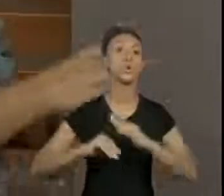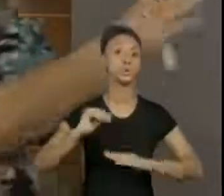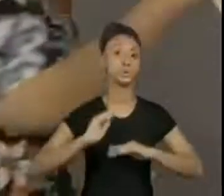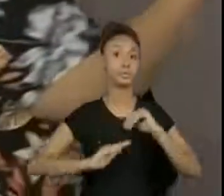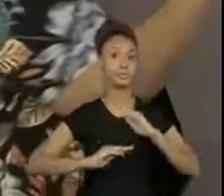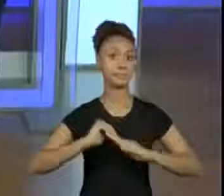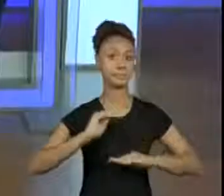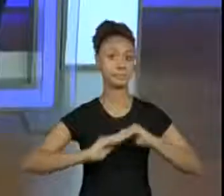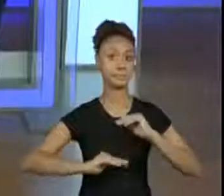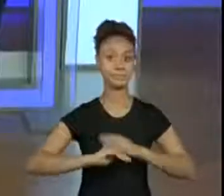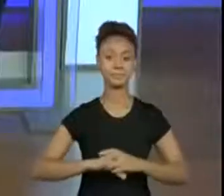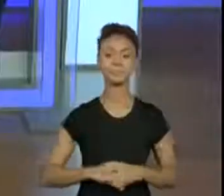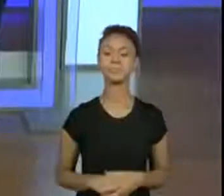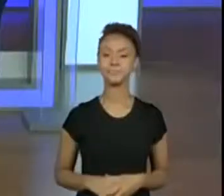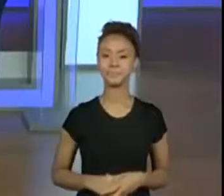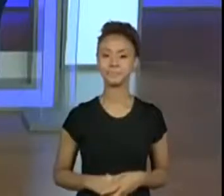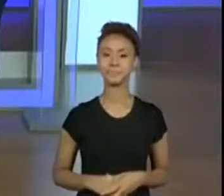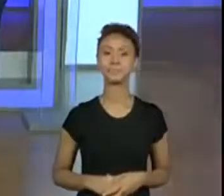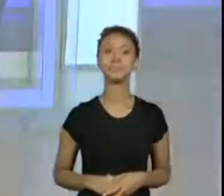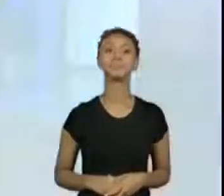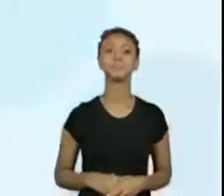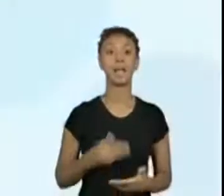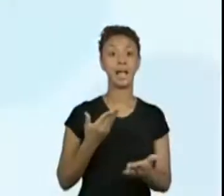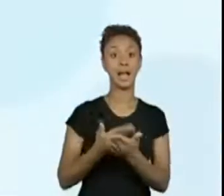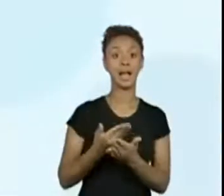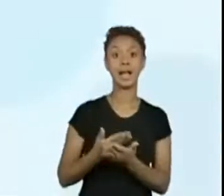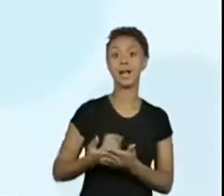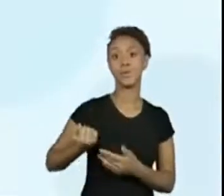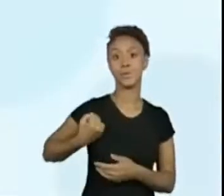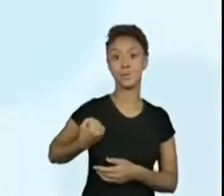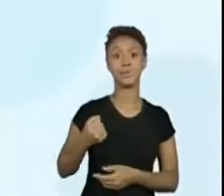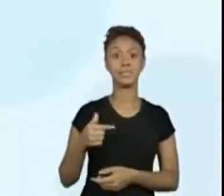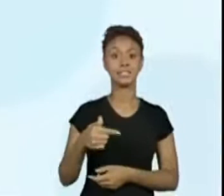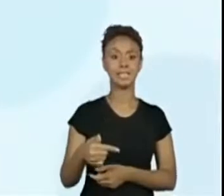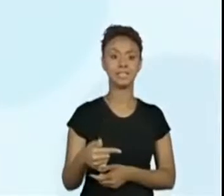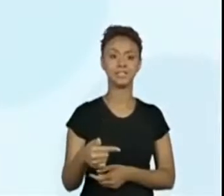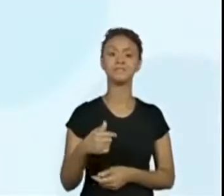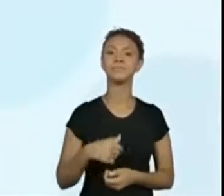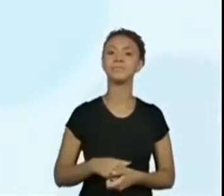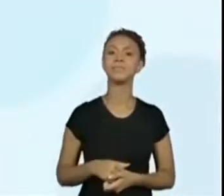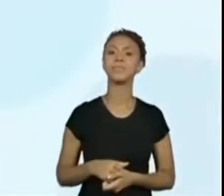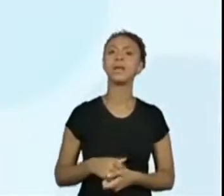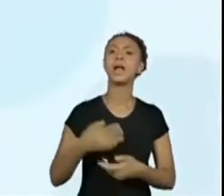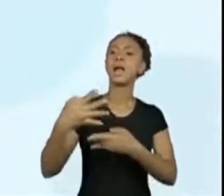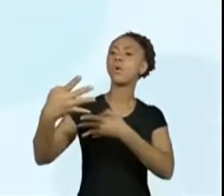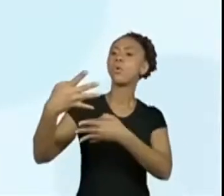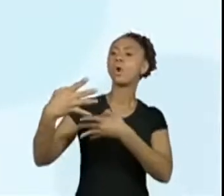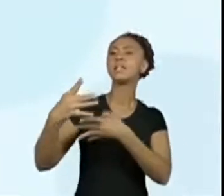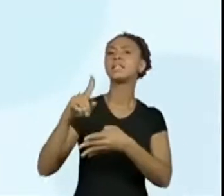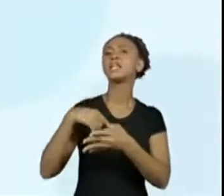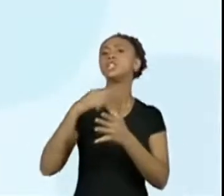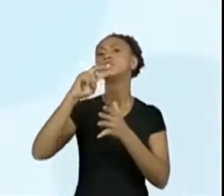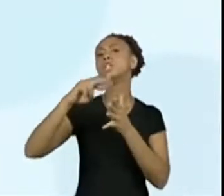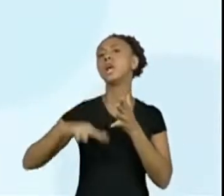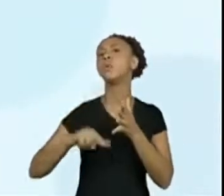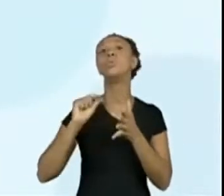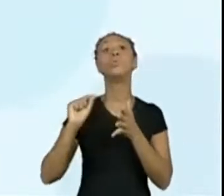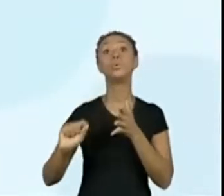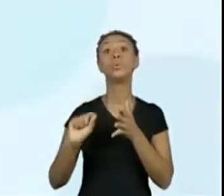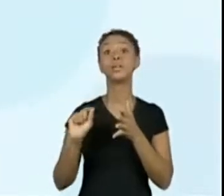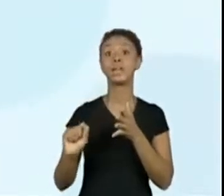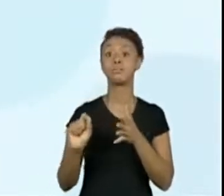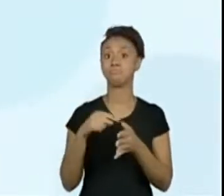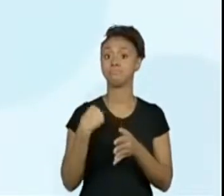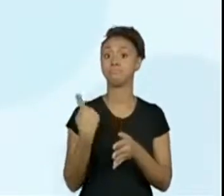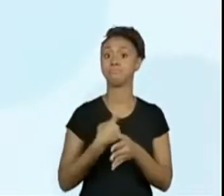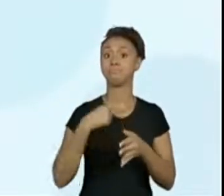aulas. Olha só. Na aula 7, quais quadrinhas serão lidas? Esse é o título da aula, né? A gente vai fazer uma